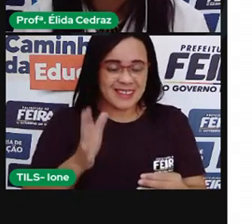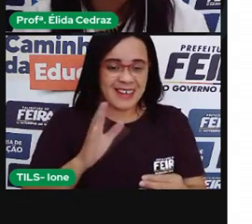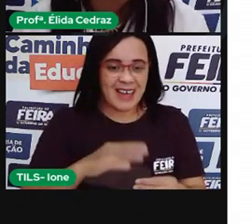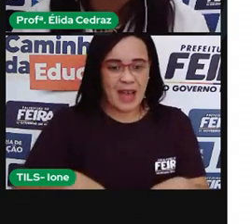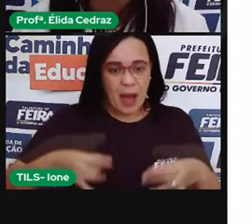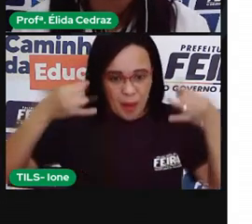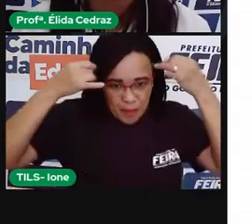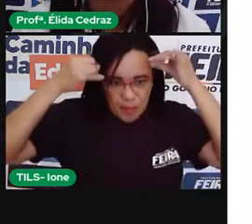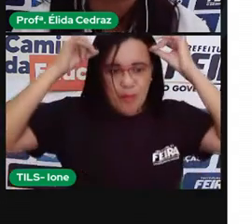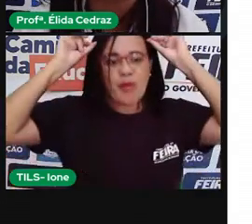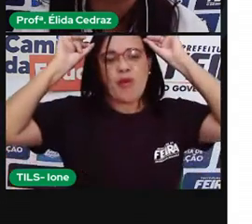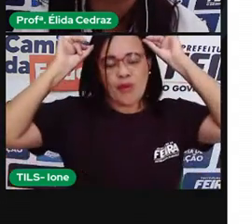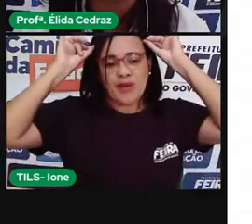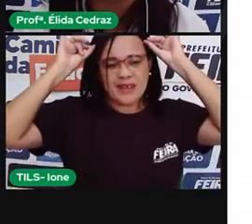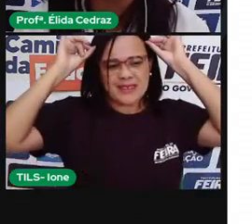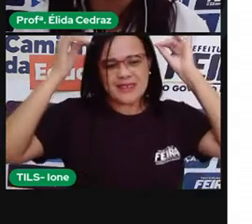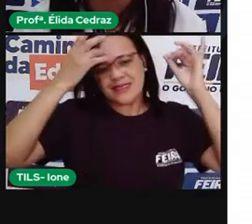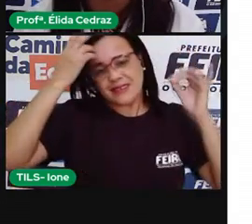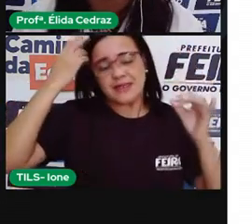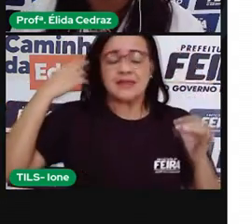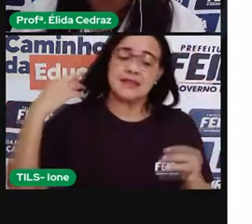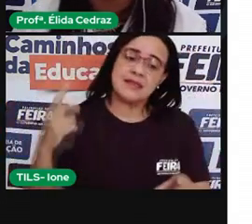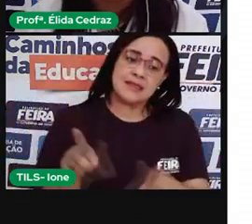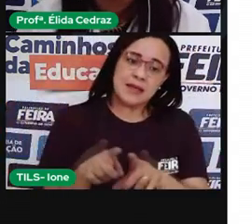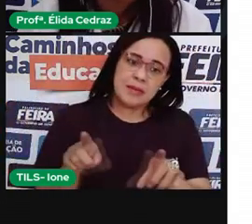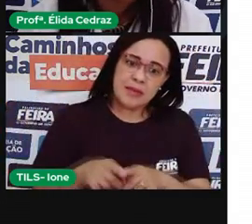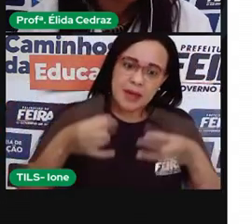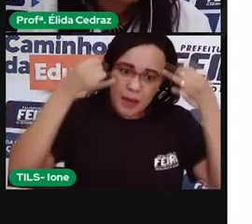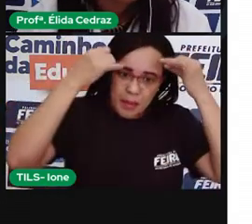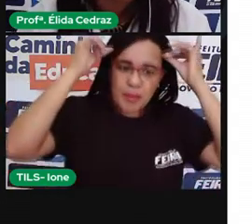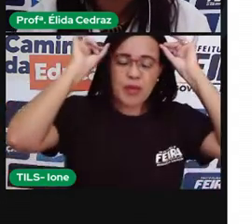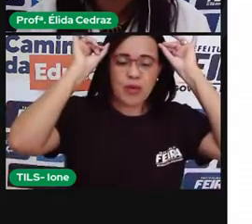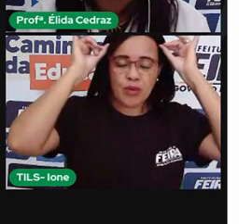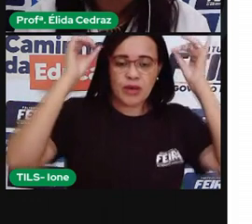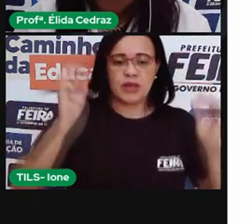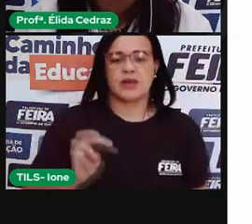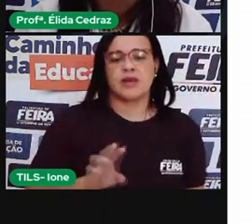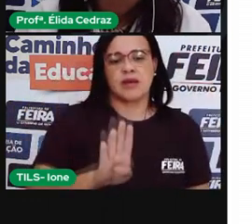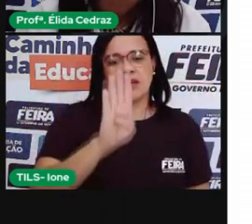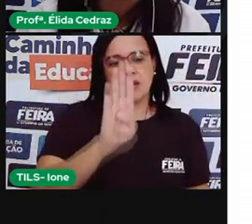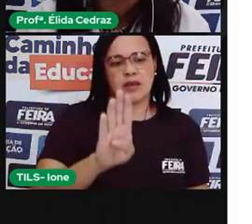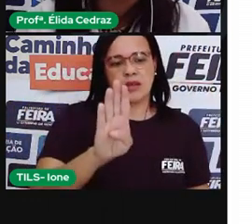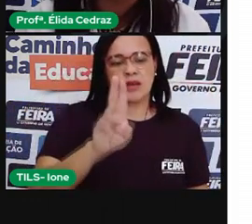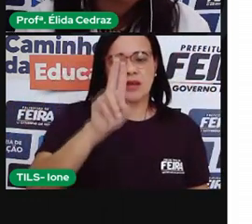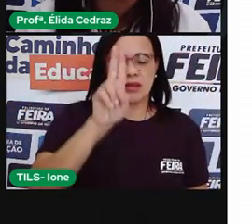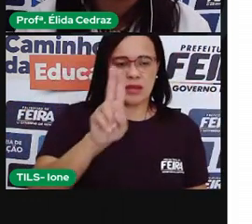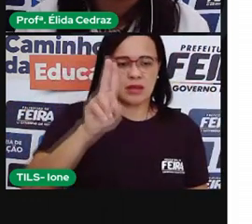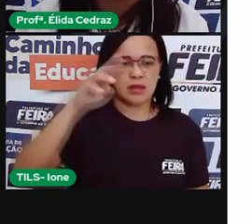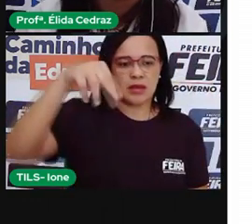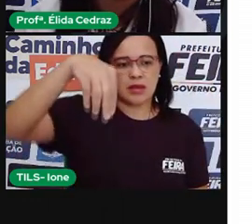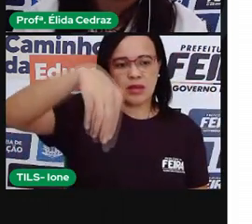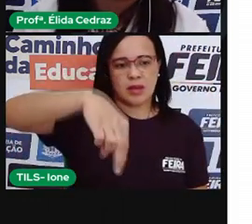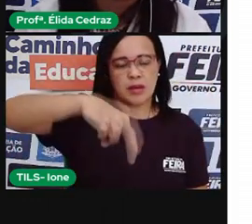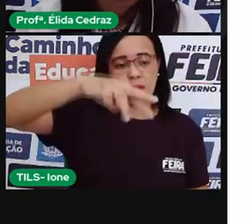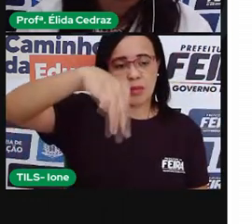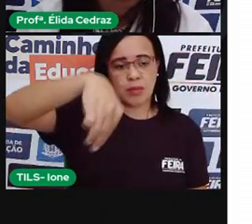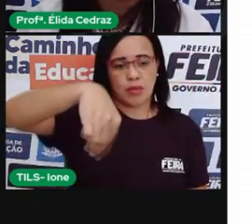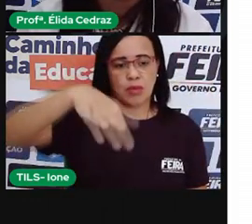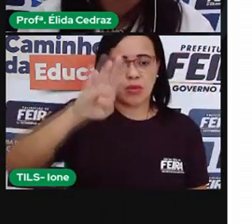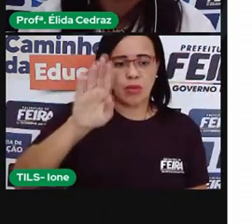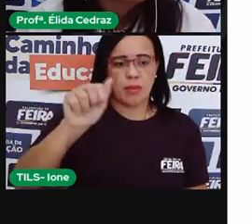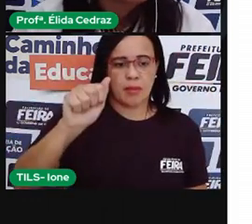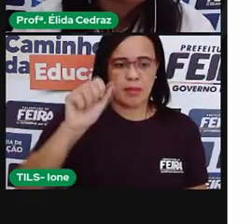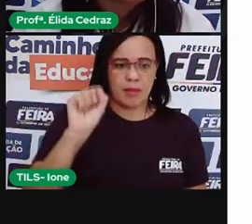O nome Boi Bumbá é muito comum na região norte do nosso país. E eu trouxe um vídeo para mostrar para